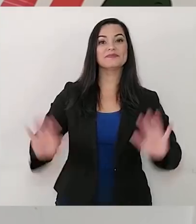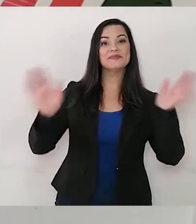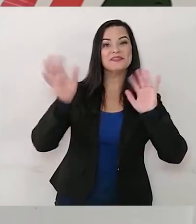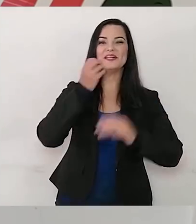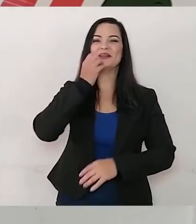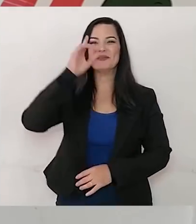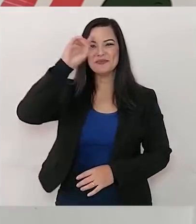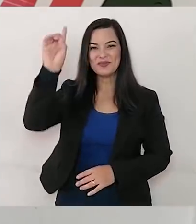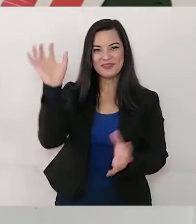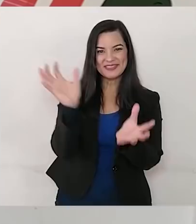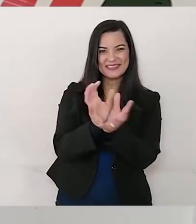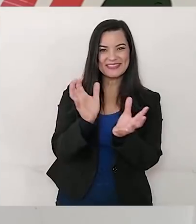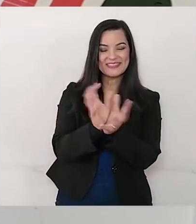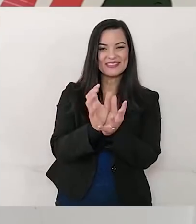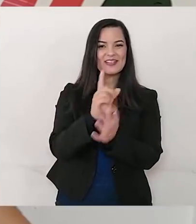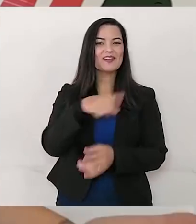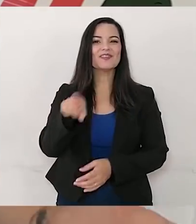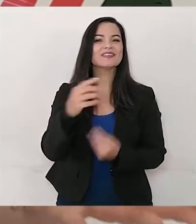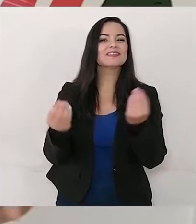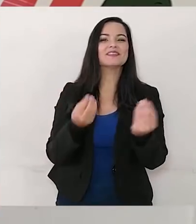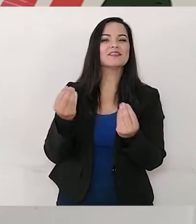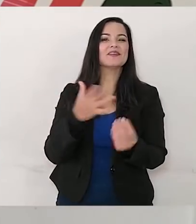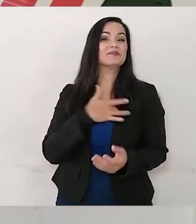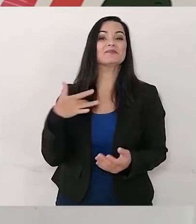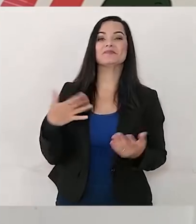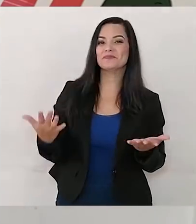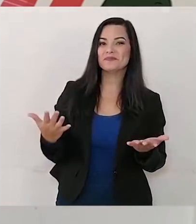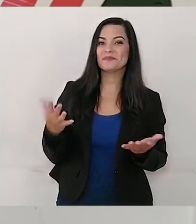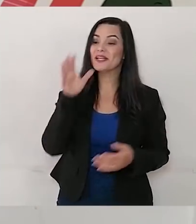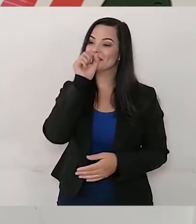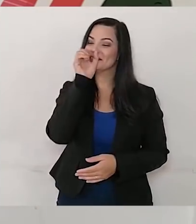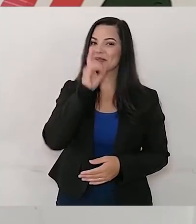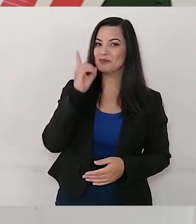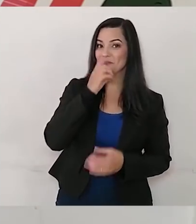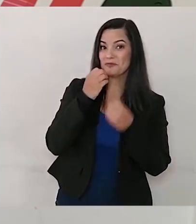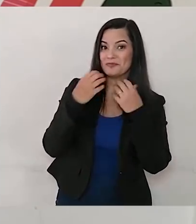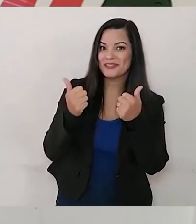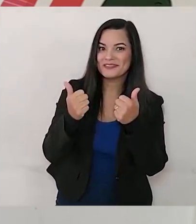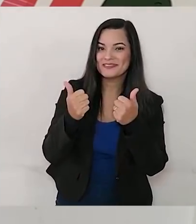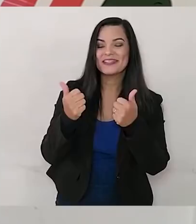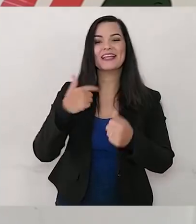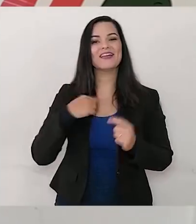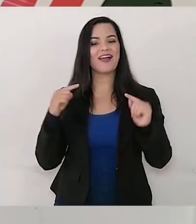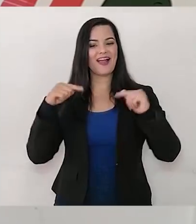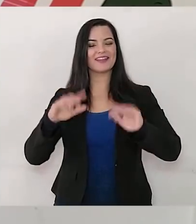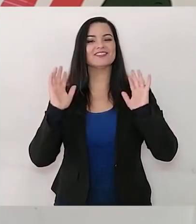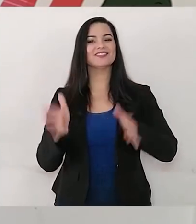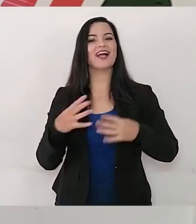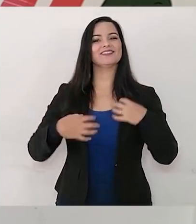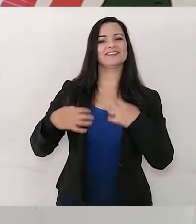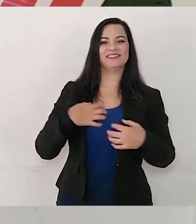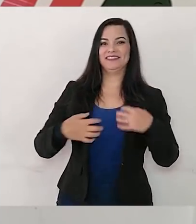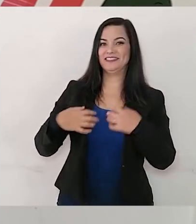Bom dia, turma! Como vocês estão? Passaram bem o final de semana? Eu já estava